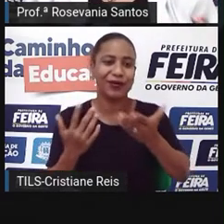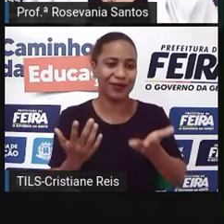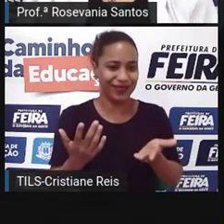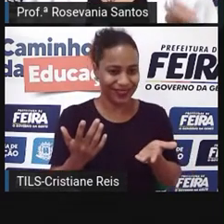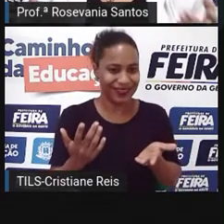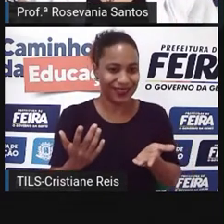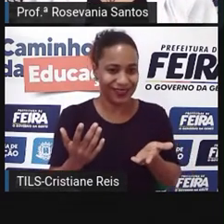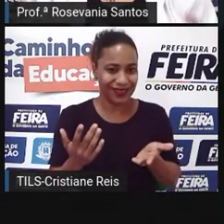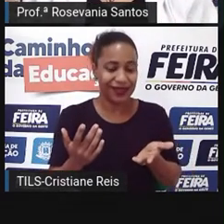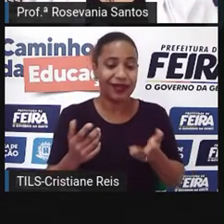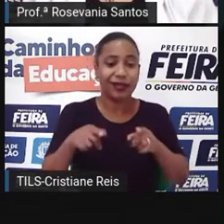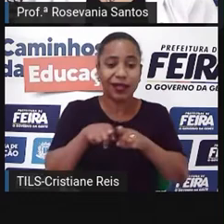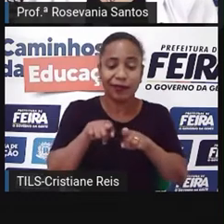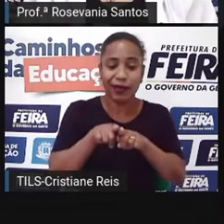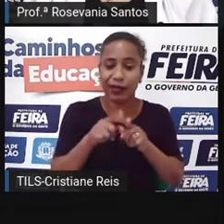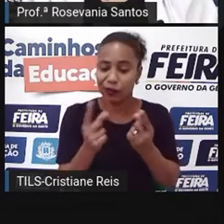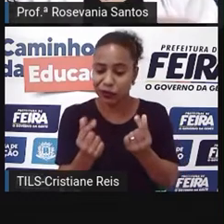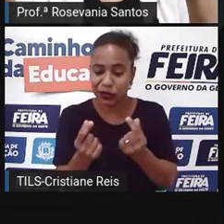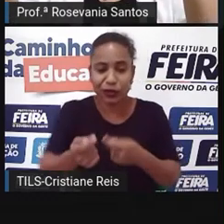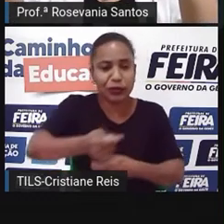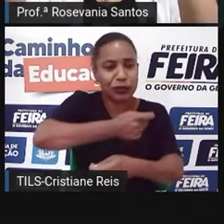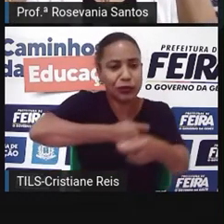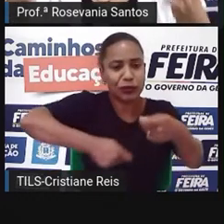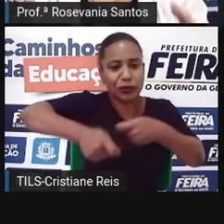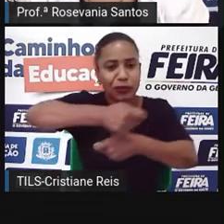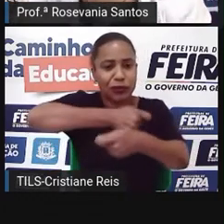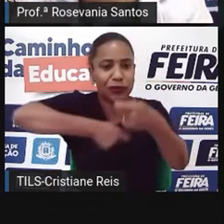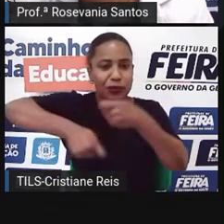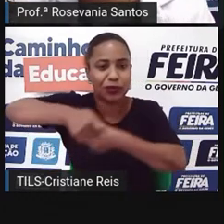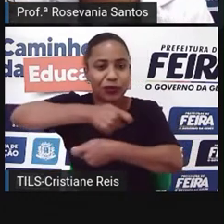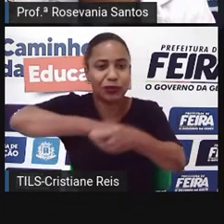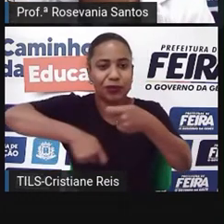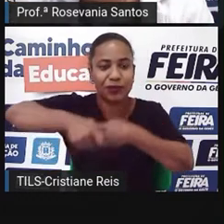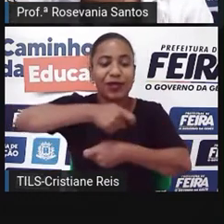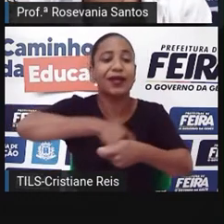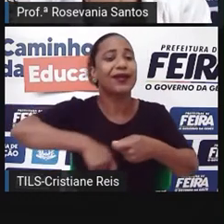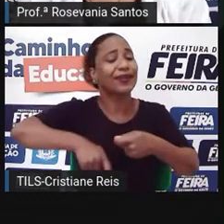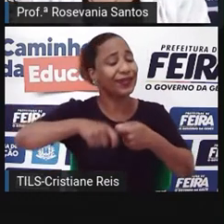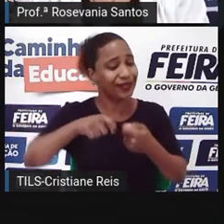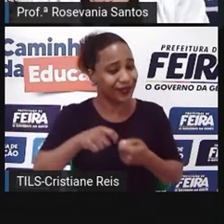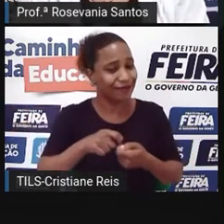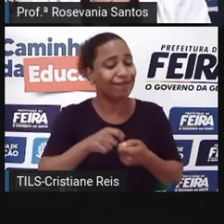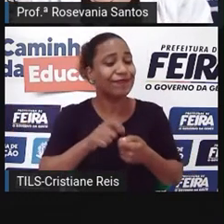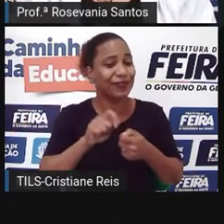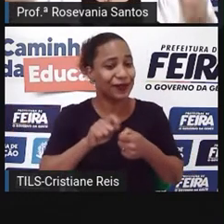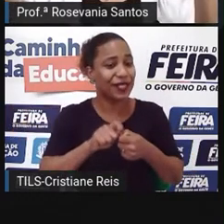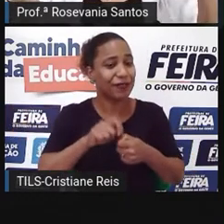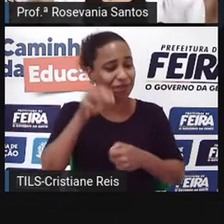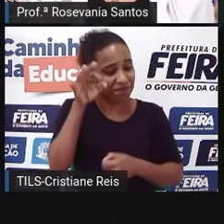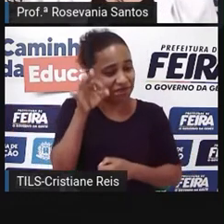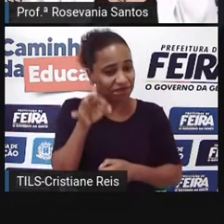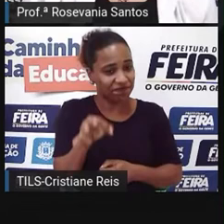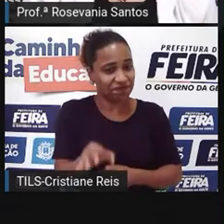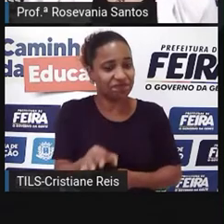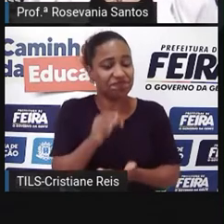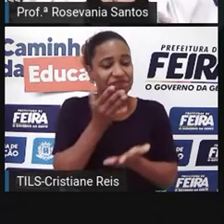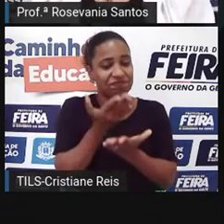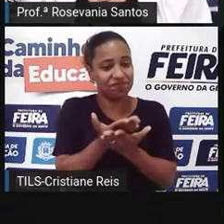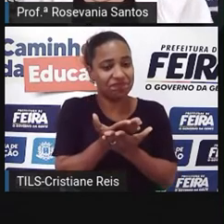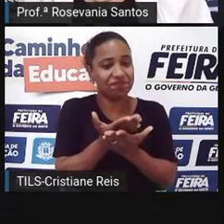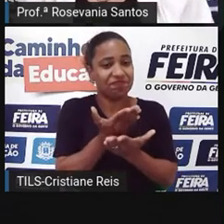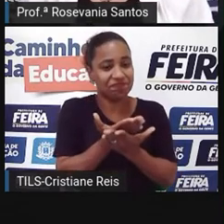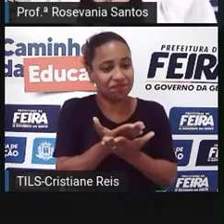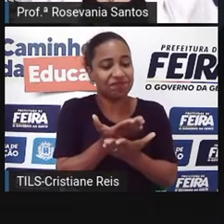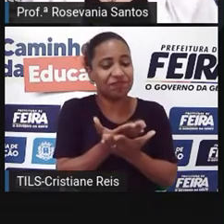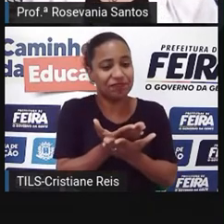quantidade de renda circulando, eles fizeram o dever de casa. O que que é fazer o dever de casa? Investiu pra que a